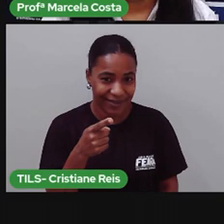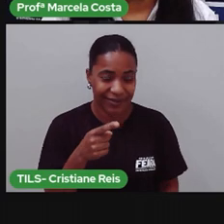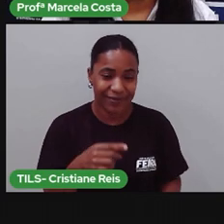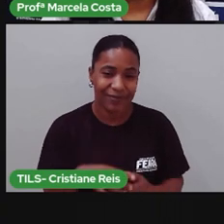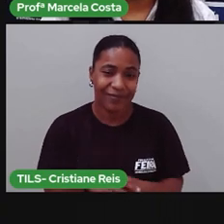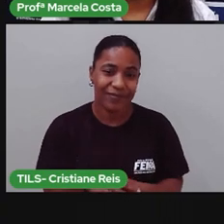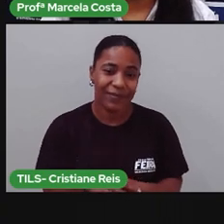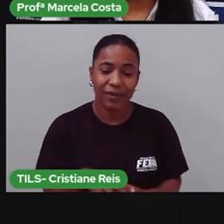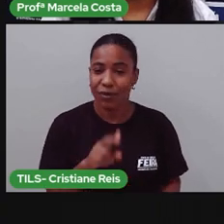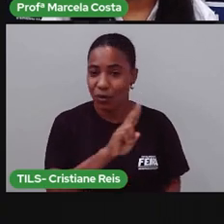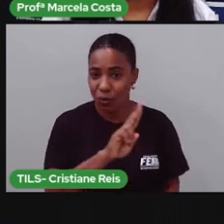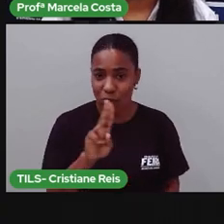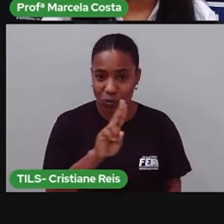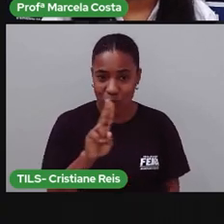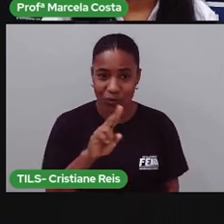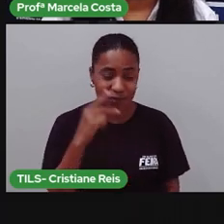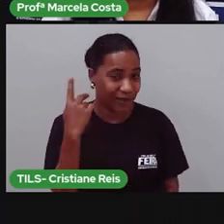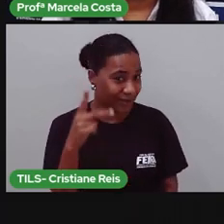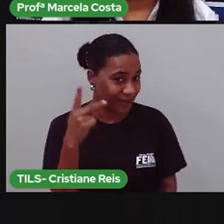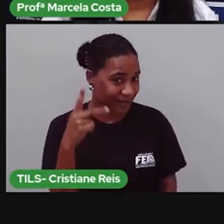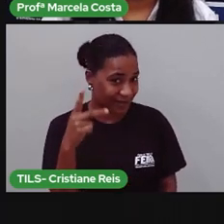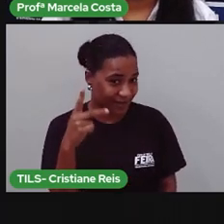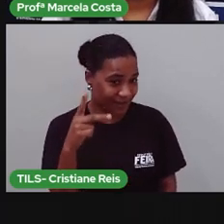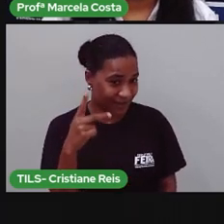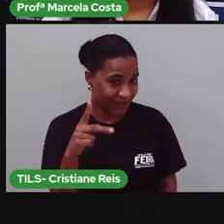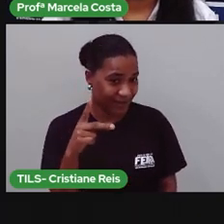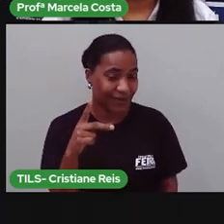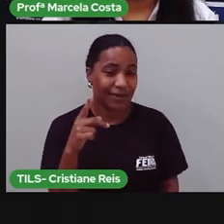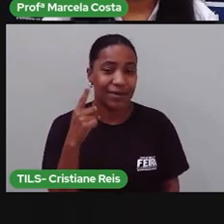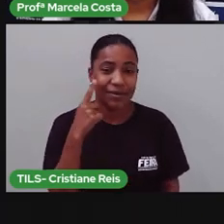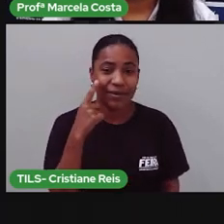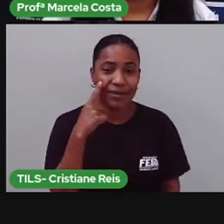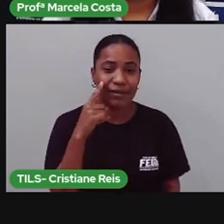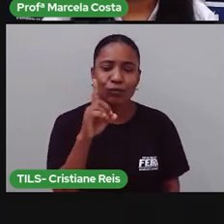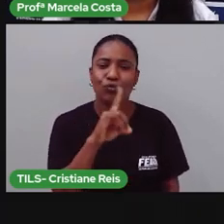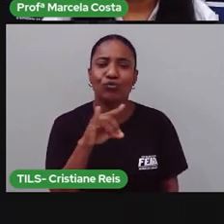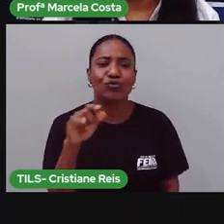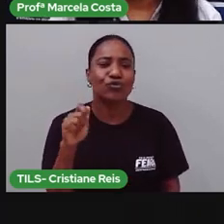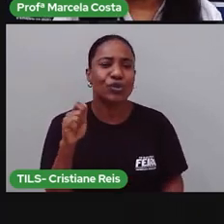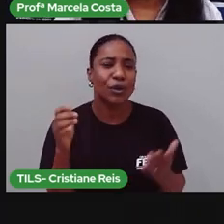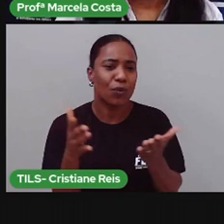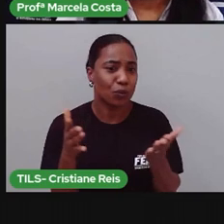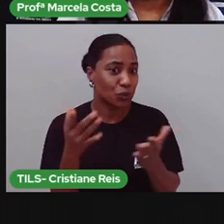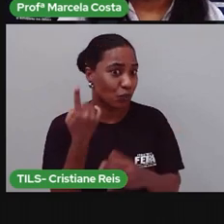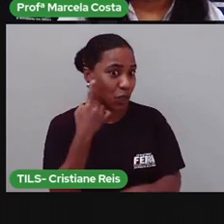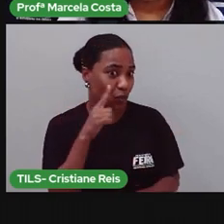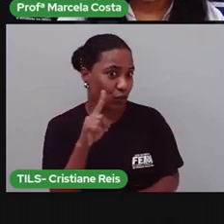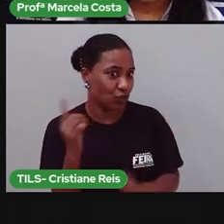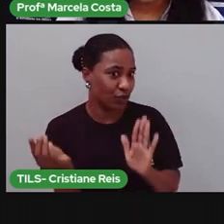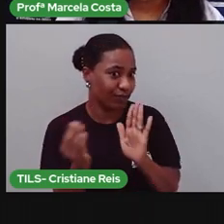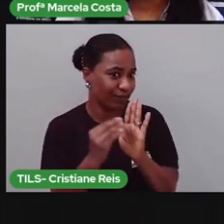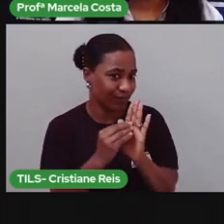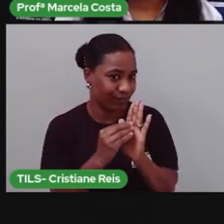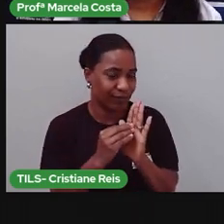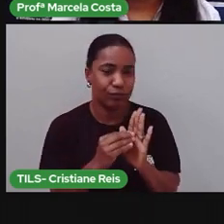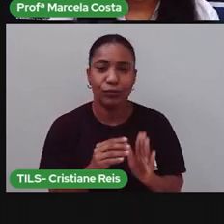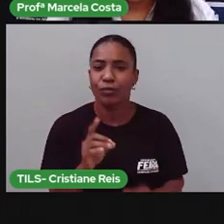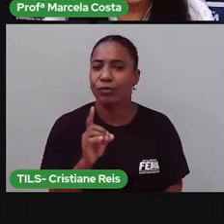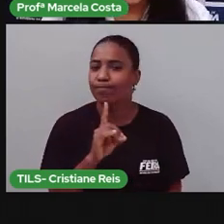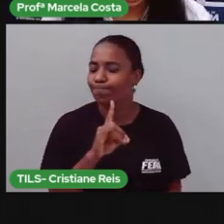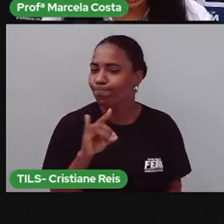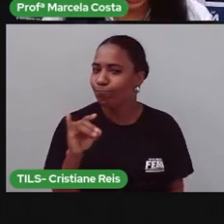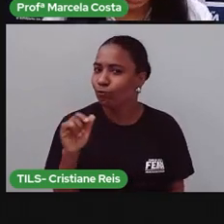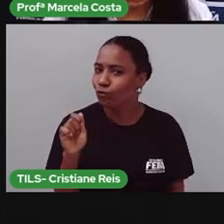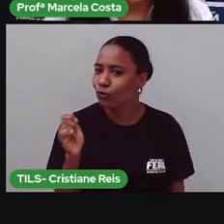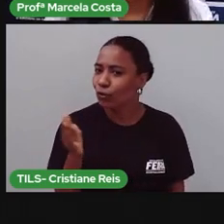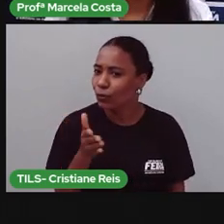é o seu nome que vai ir Agora eu quero colocar também a data Hoje é Qual é